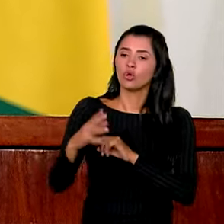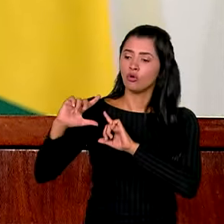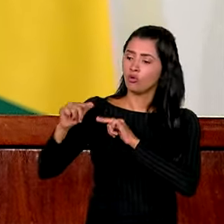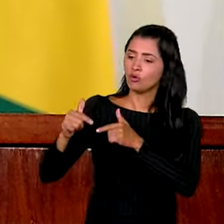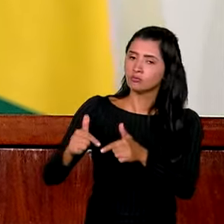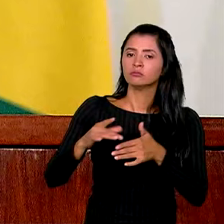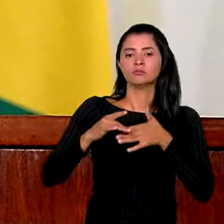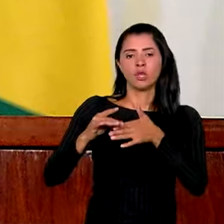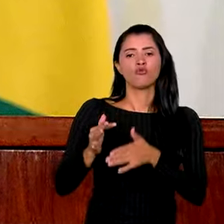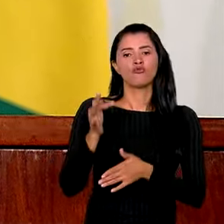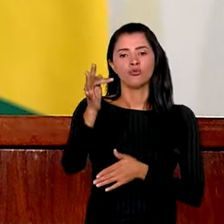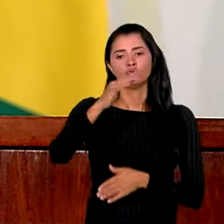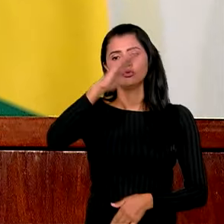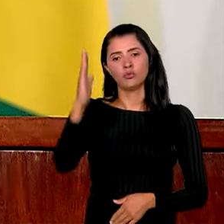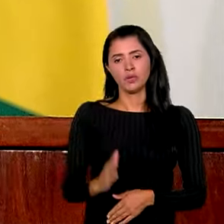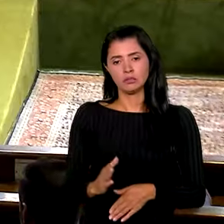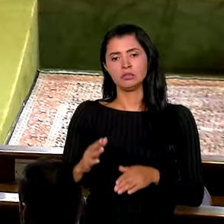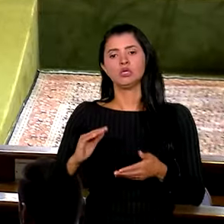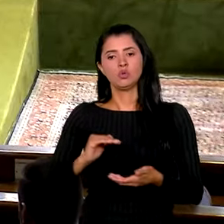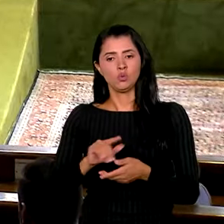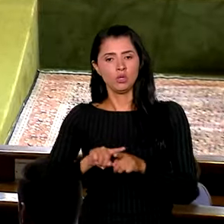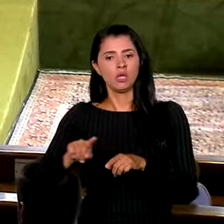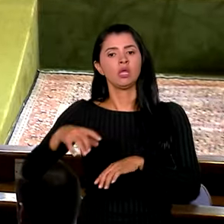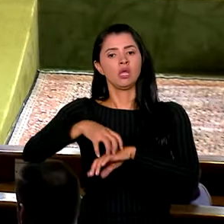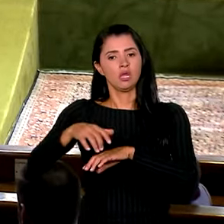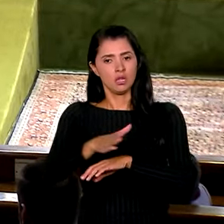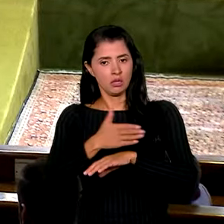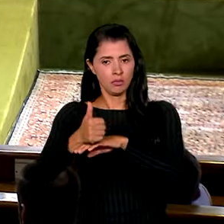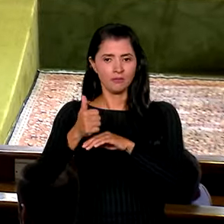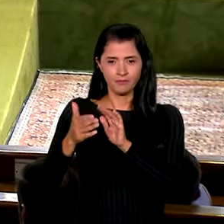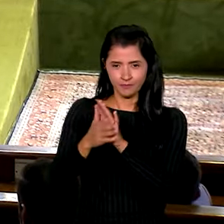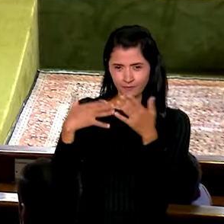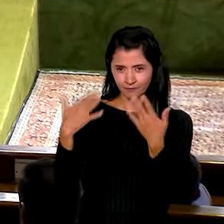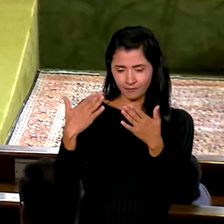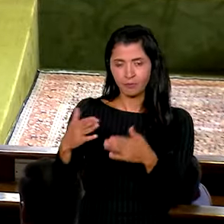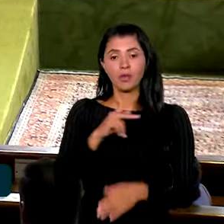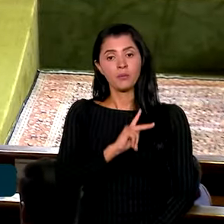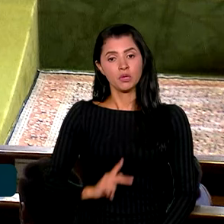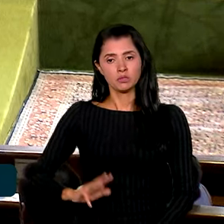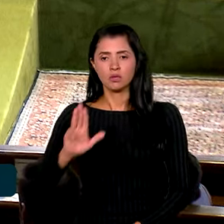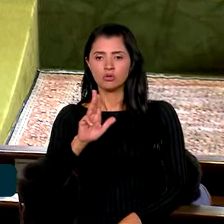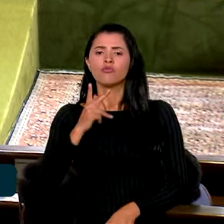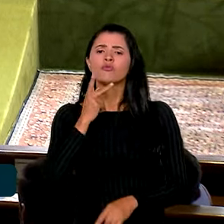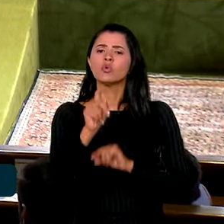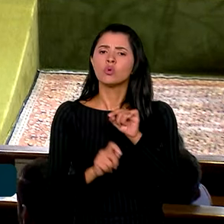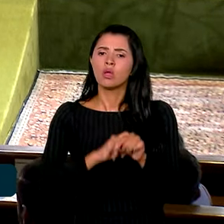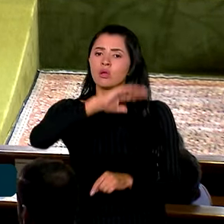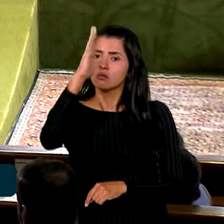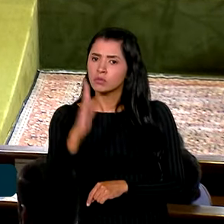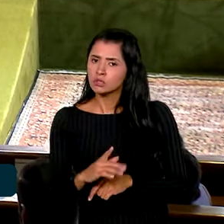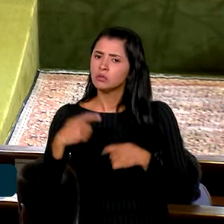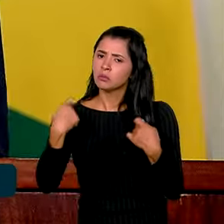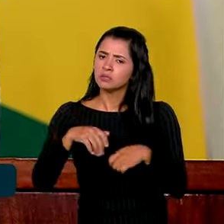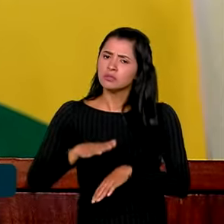que conduzirão o futuro do Brasil e do Tamaraty. Ao parabenizar os formandos, o presidente Lula afirmou que o Brasil precisa se